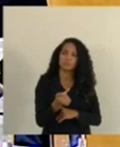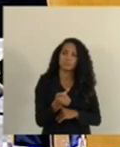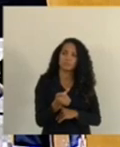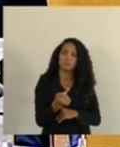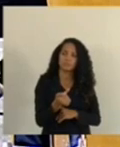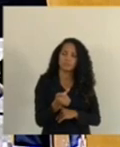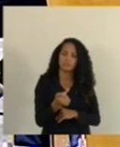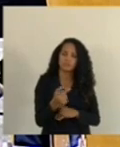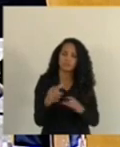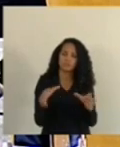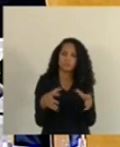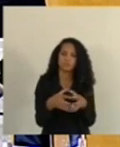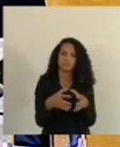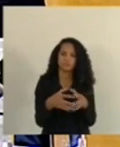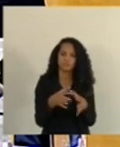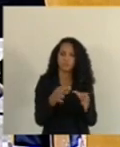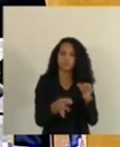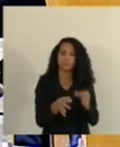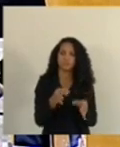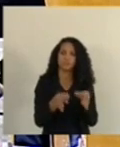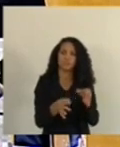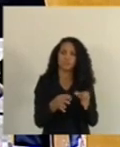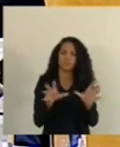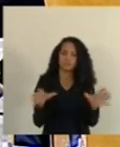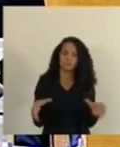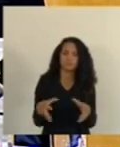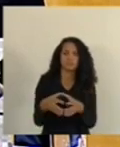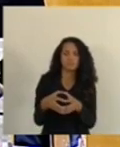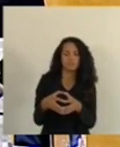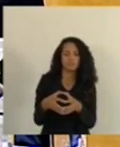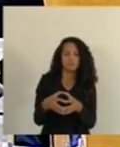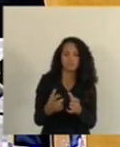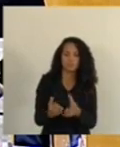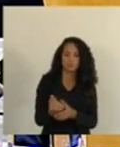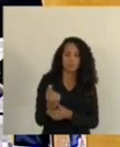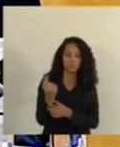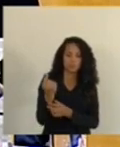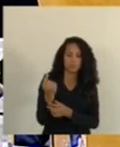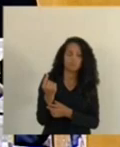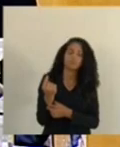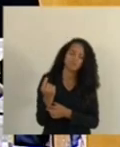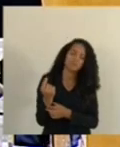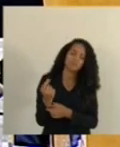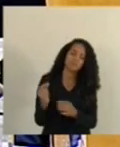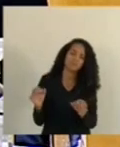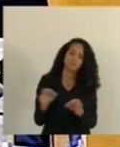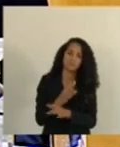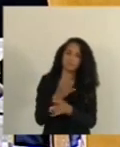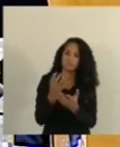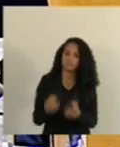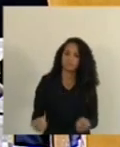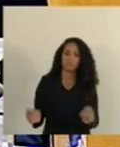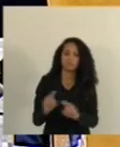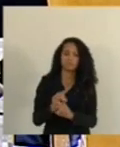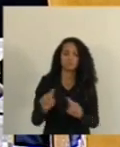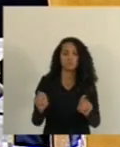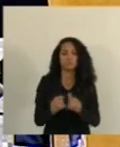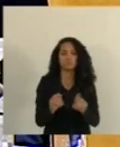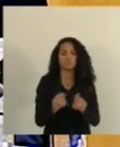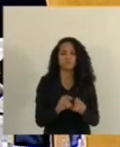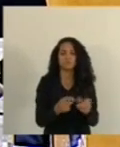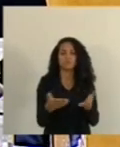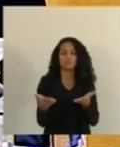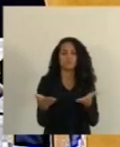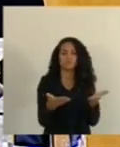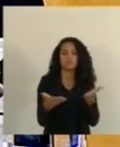Comissão de Justiça, na Comissão de Finanças, concluiu pela rejeição, tramite-se também